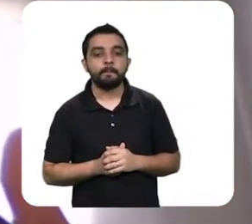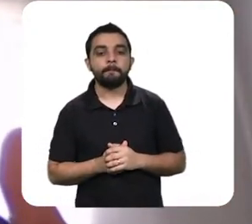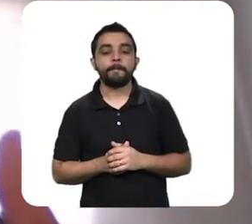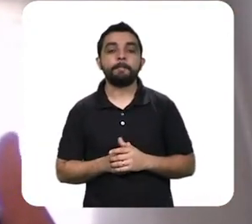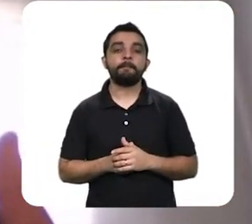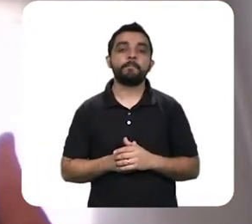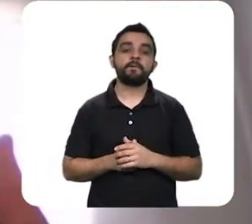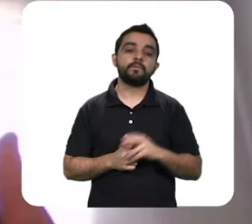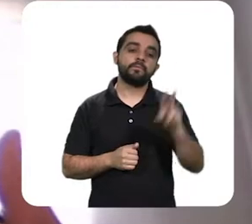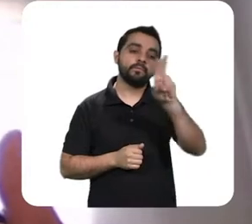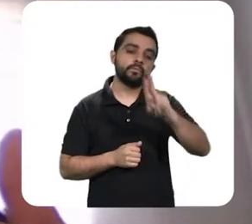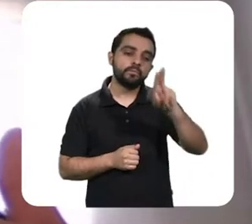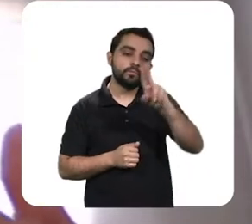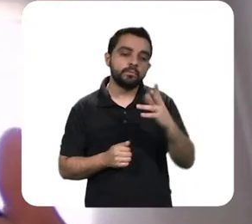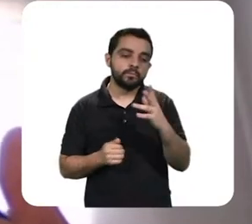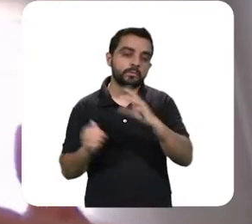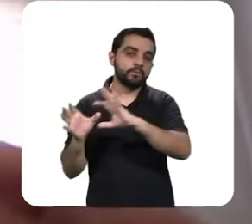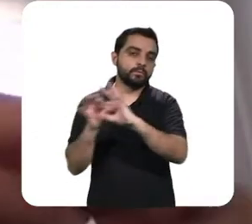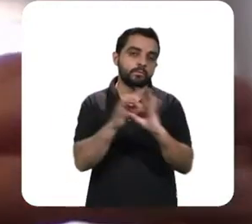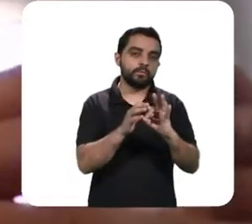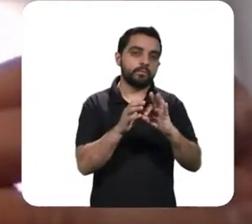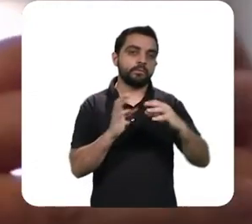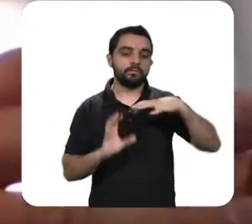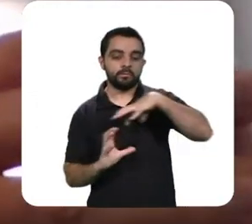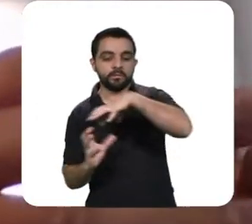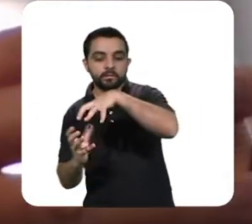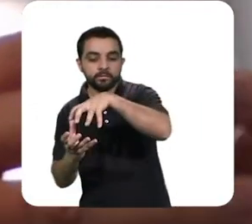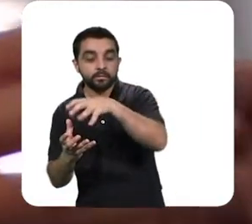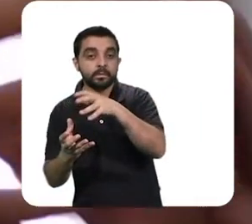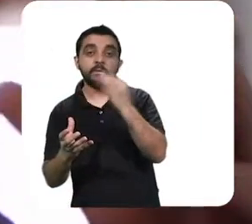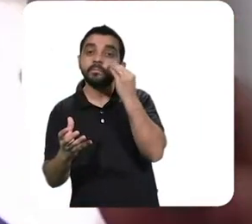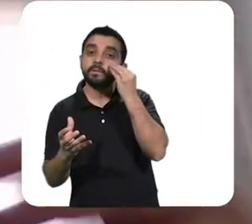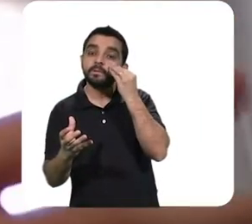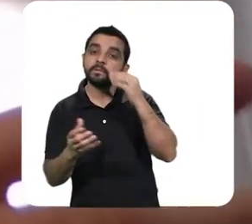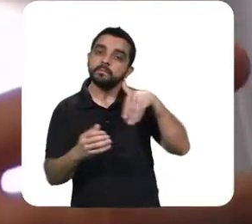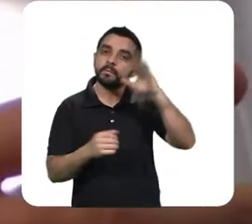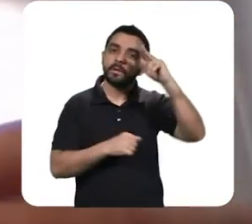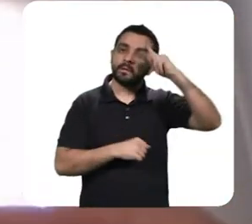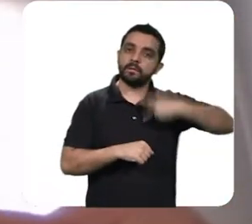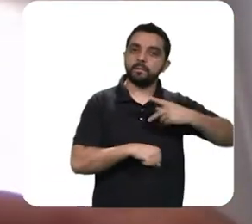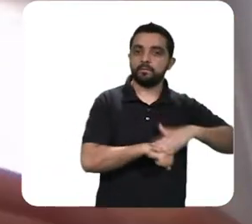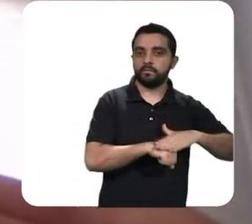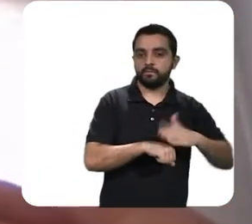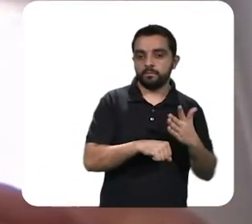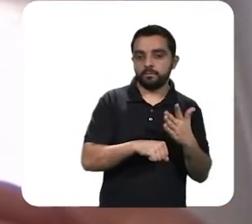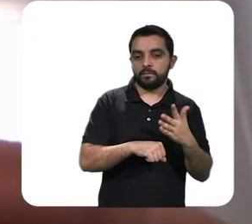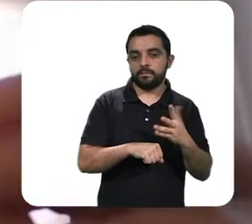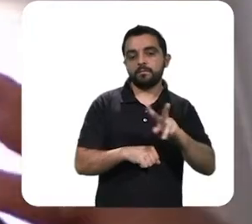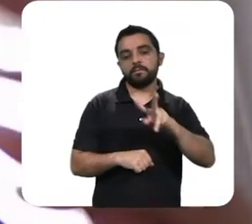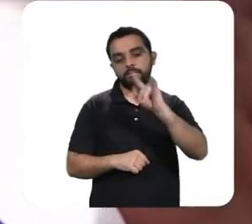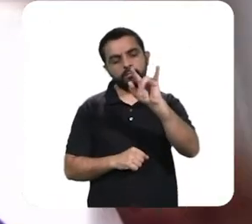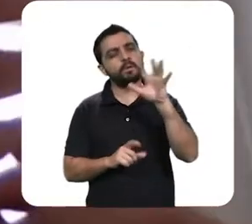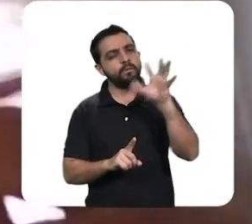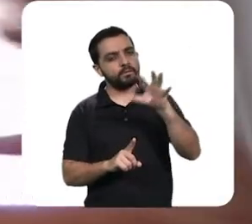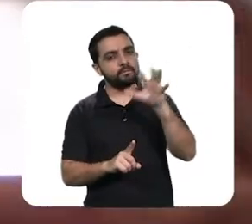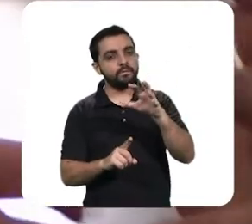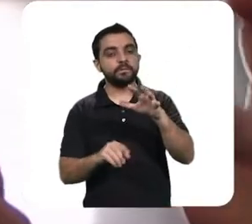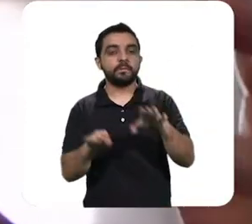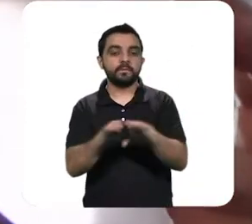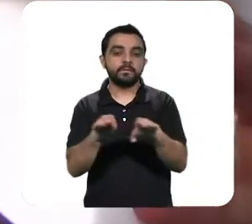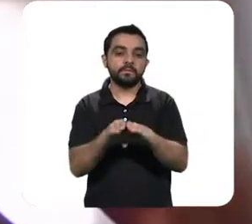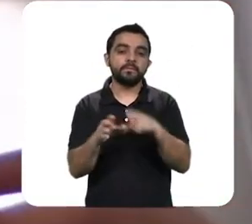integração internacional então acredito que de fato a gente vai ter algumas implicações do ponto de vista de como